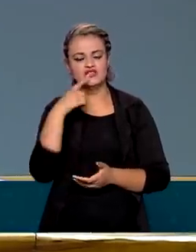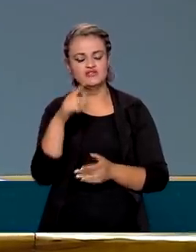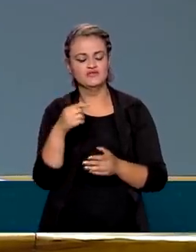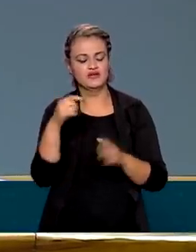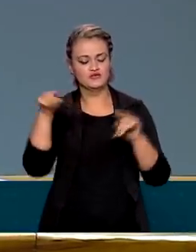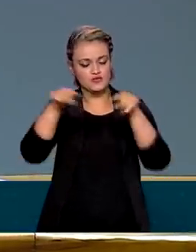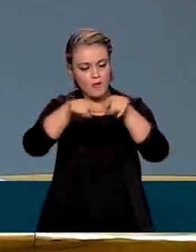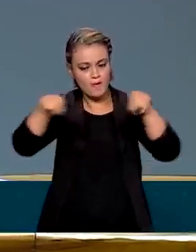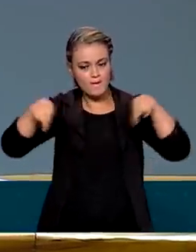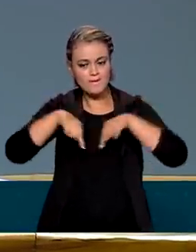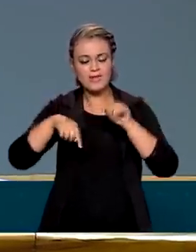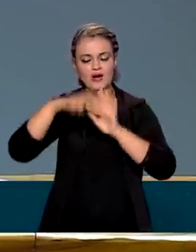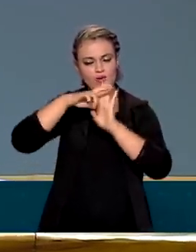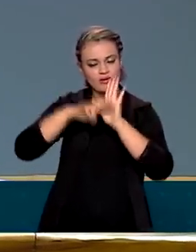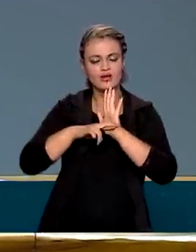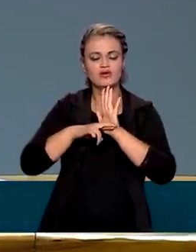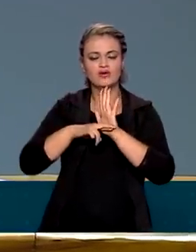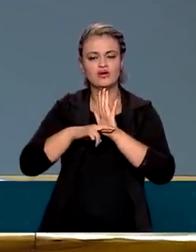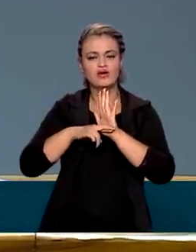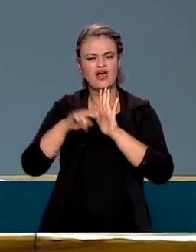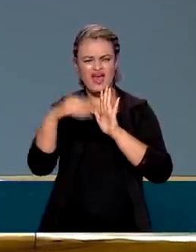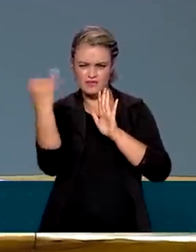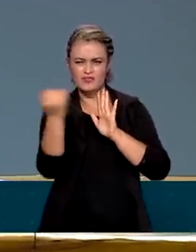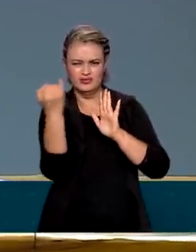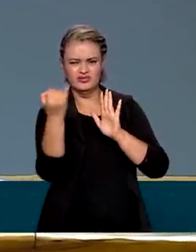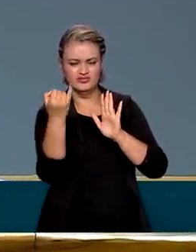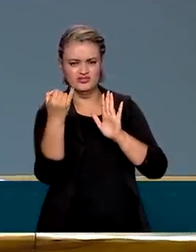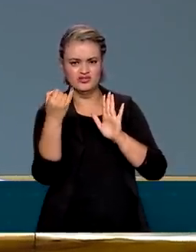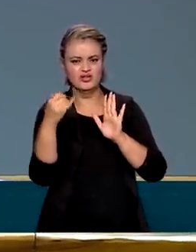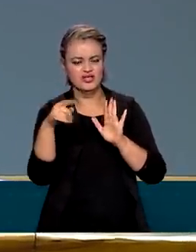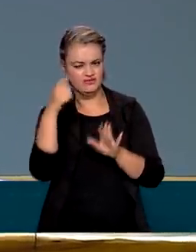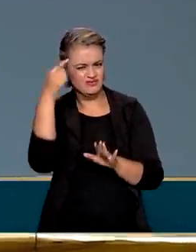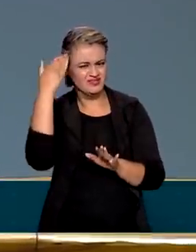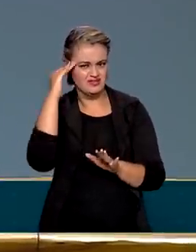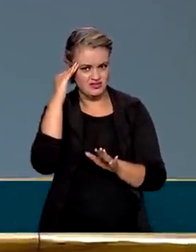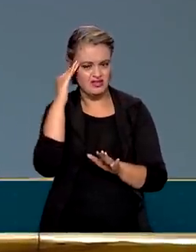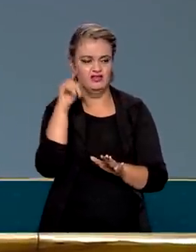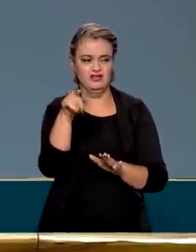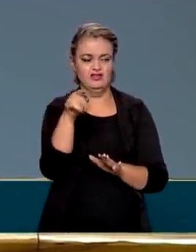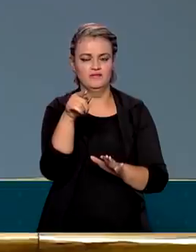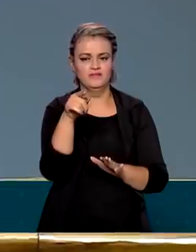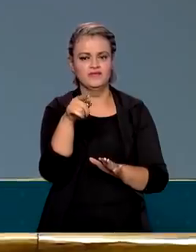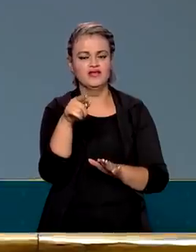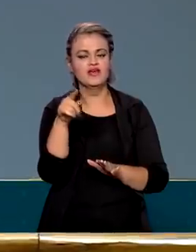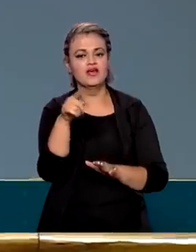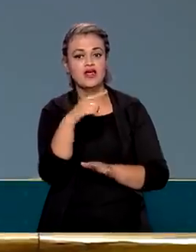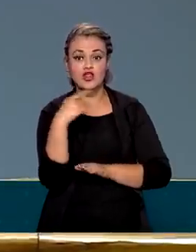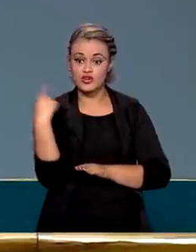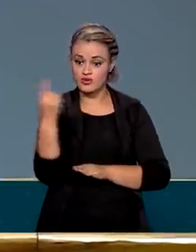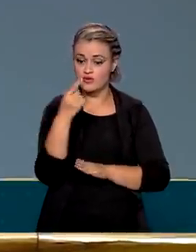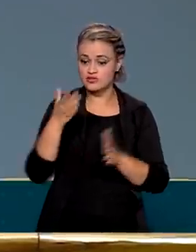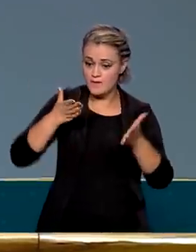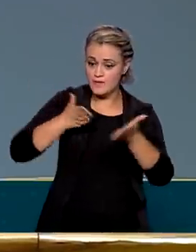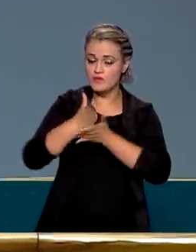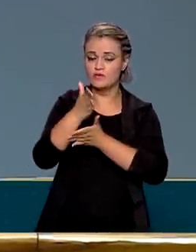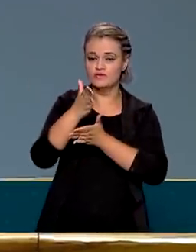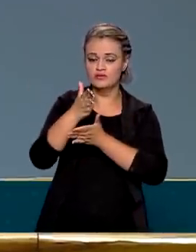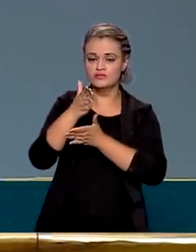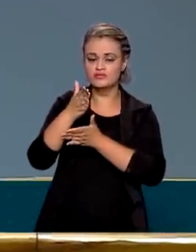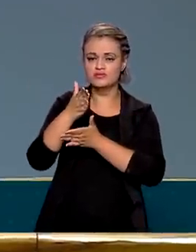regulatório do... É importante ter isso em mente. Nós aprovamos